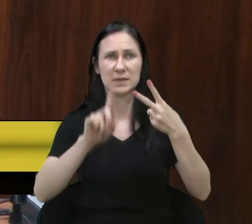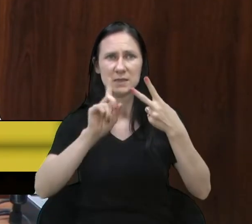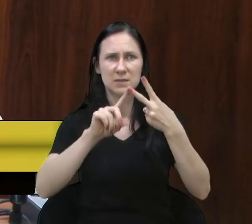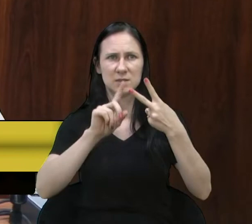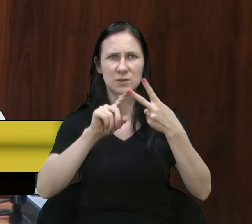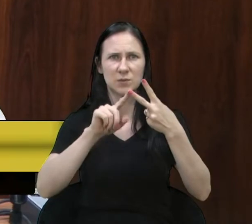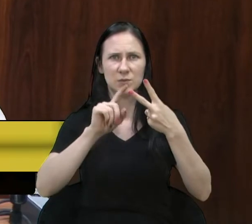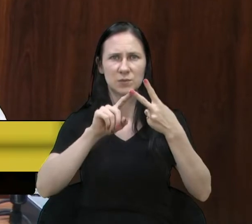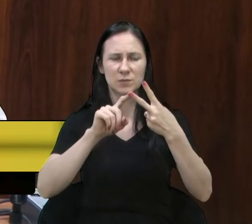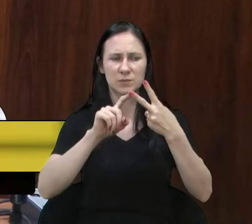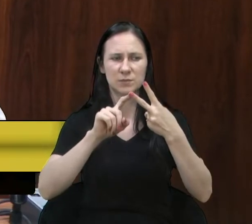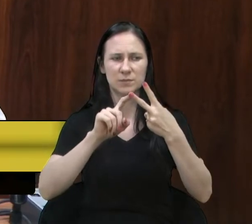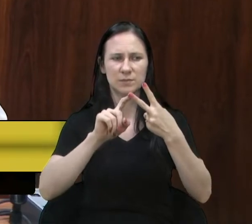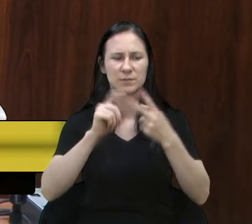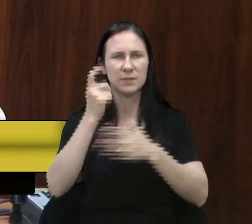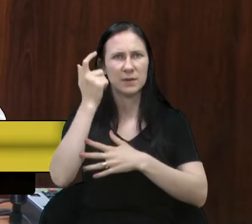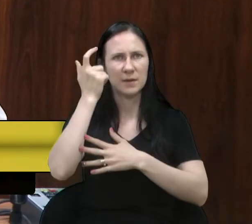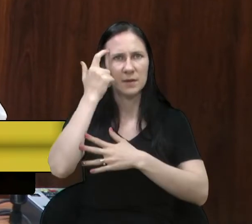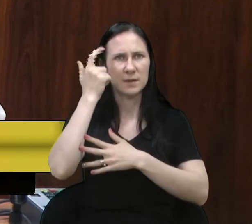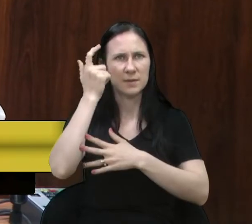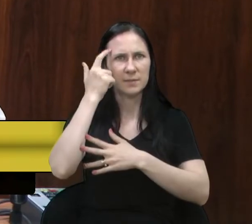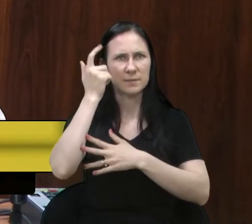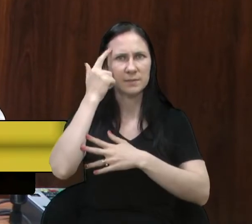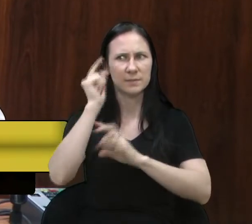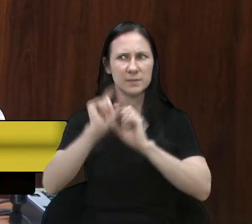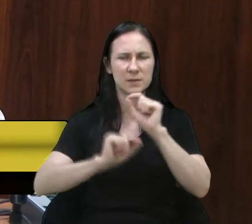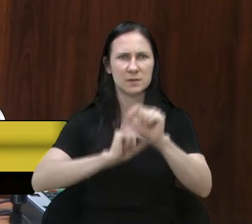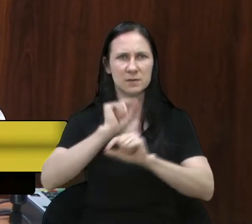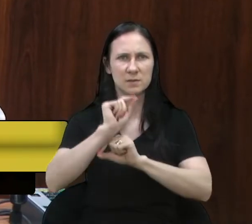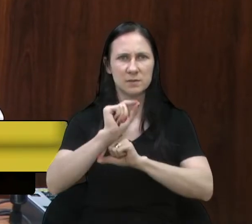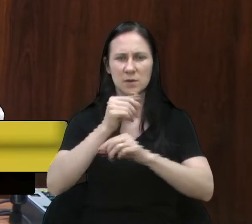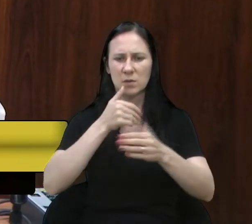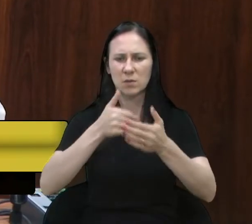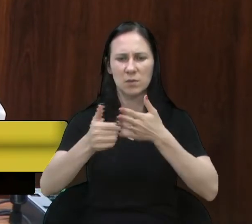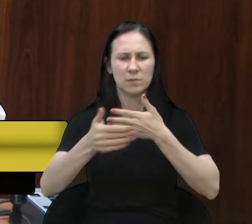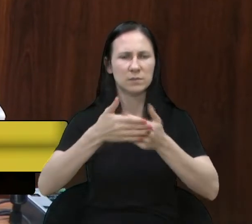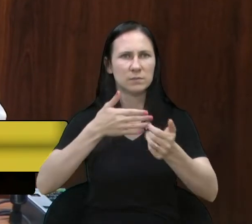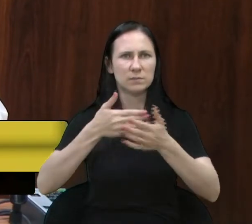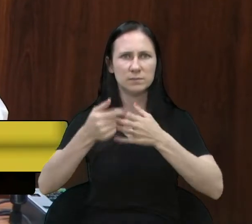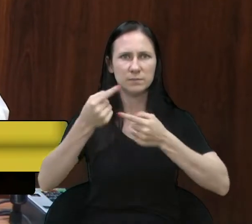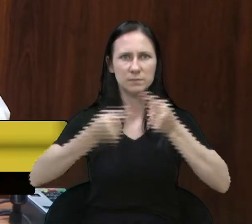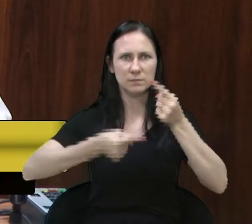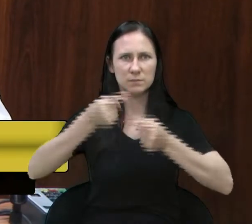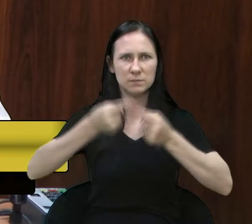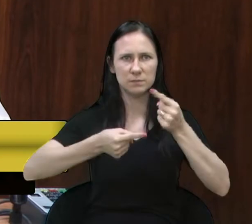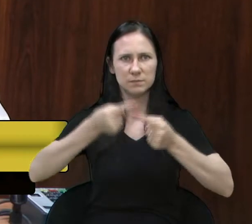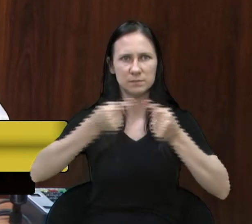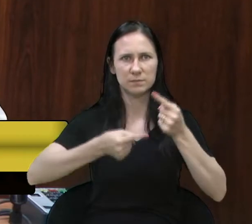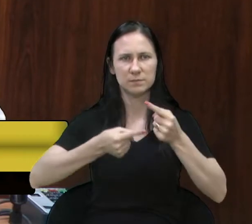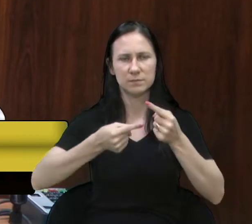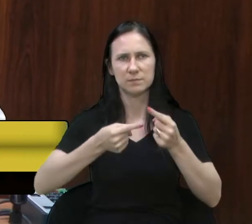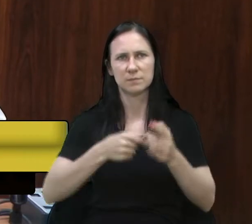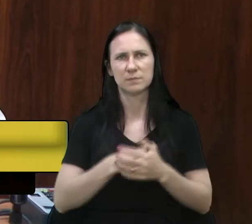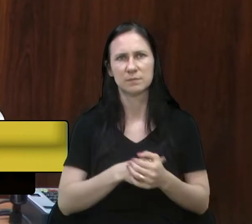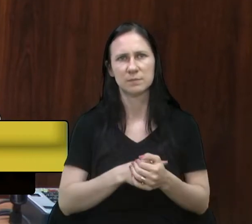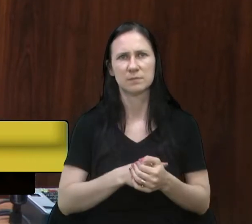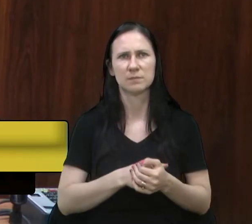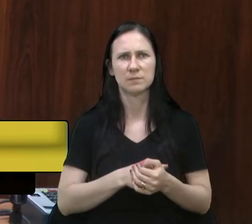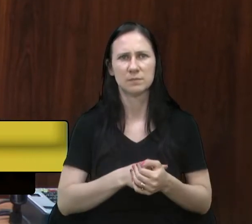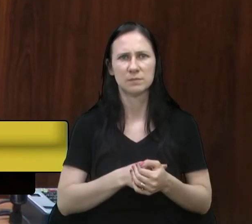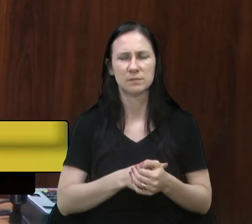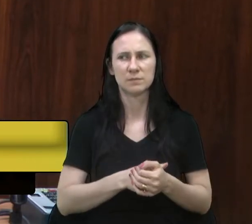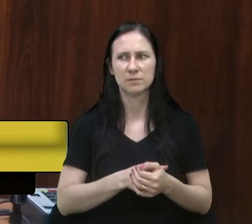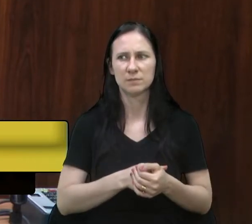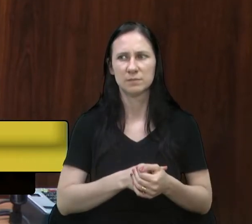que qualquer discussão acerca de recursos, aporte, ou o nome que quer se dar,